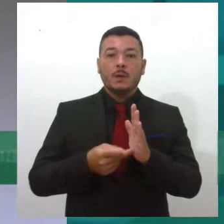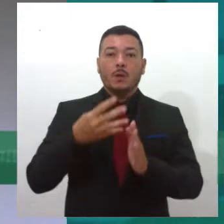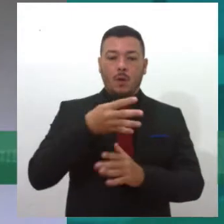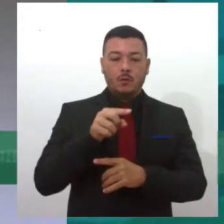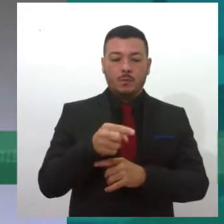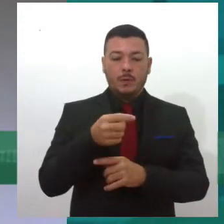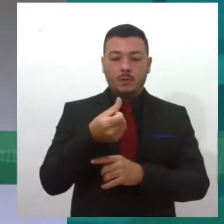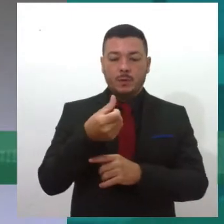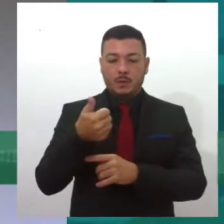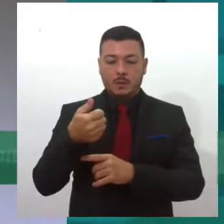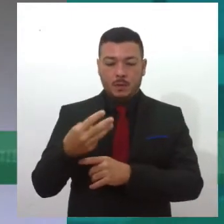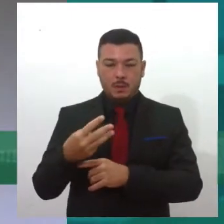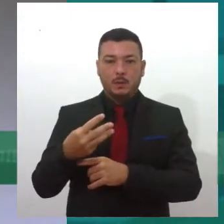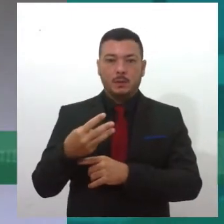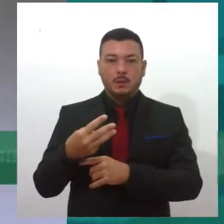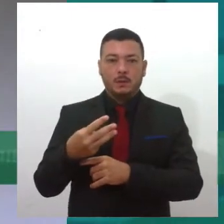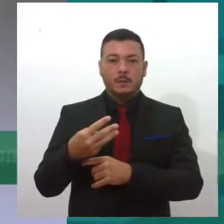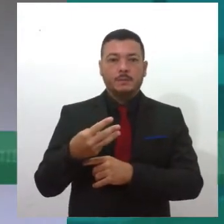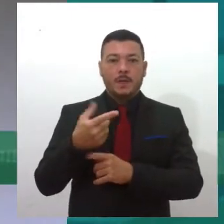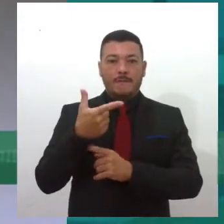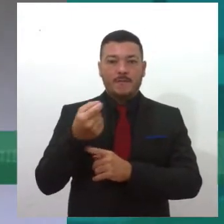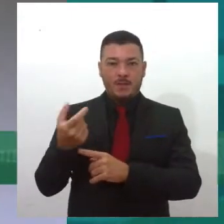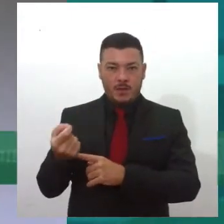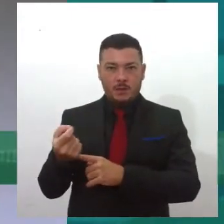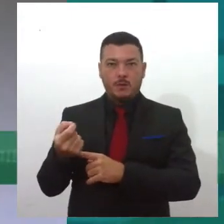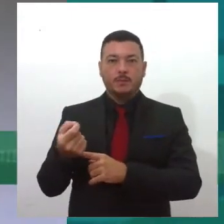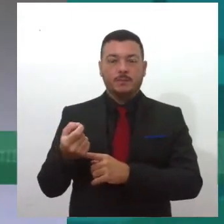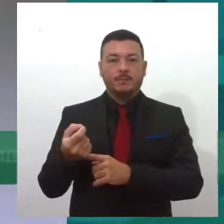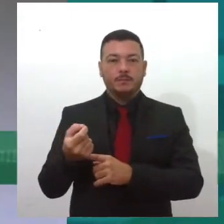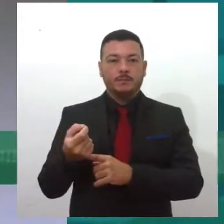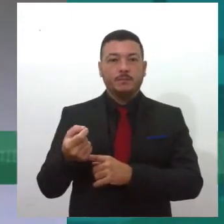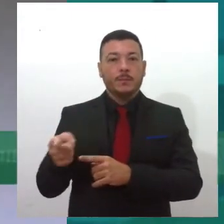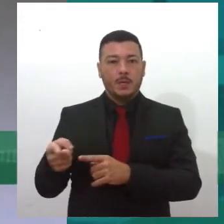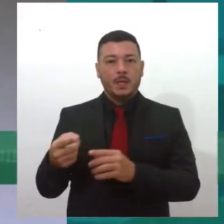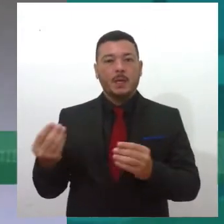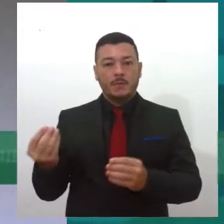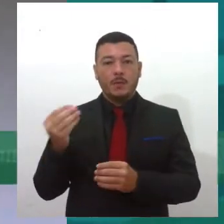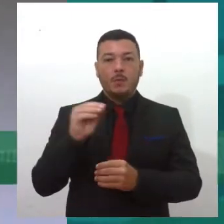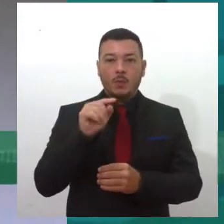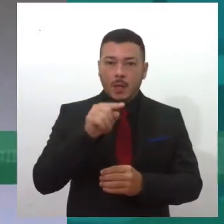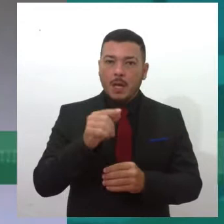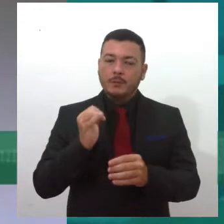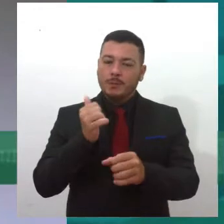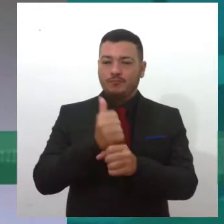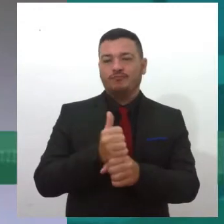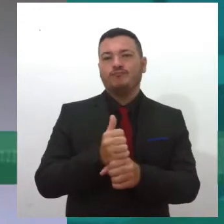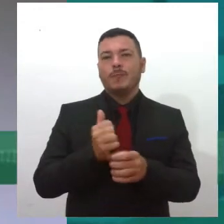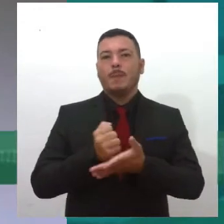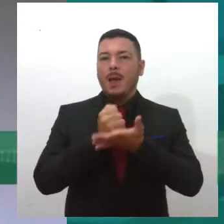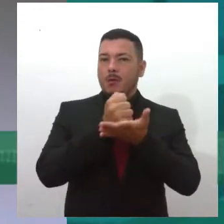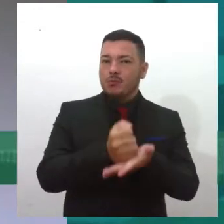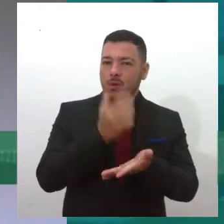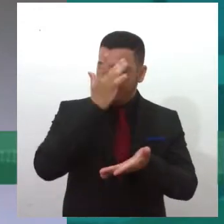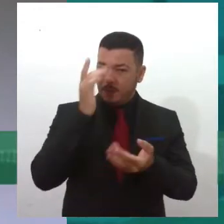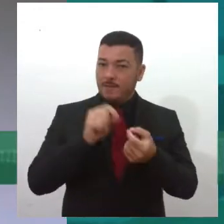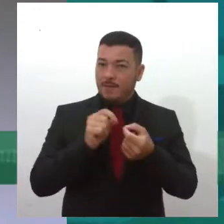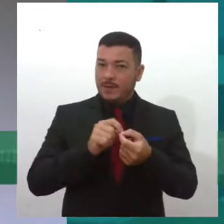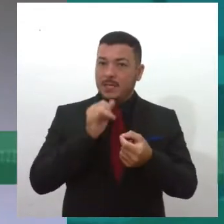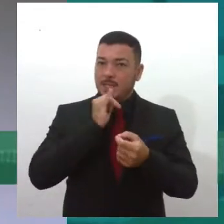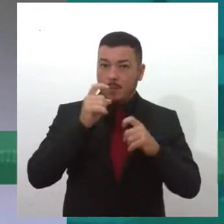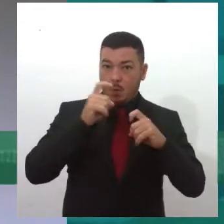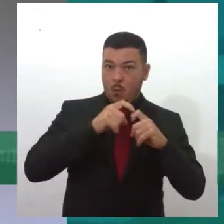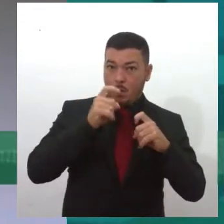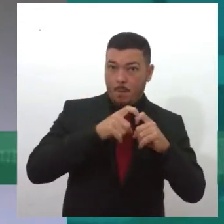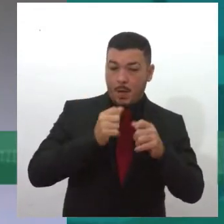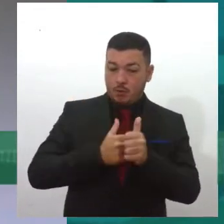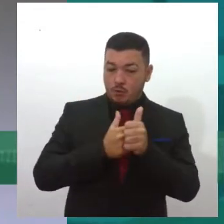-2020, ele vem, talvez, preencher essa lacuna, porque ele vai fazer com que o médico que